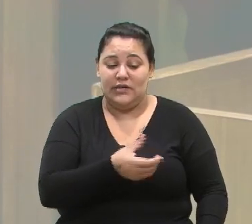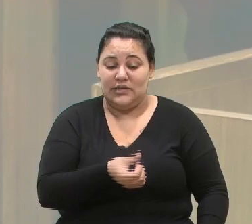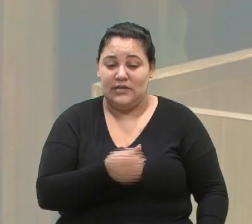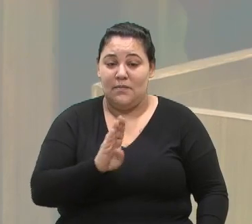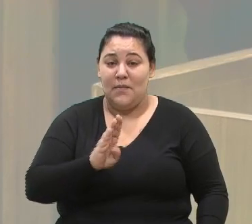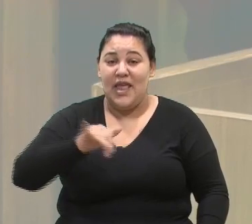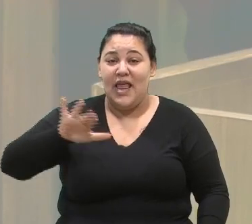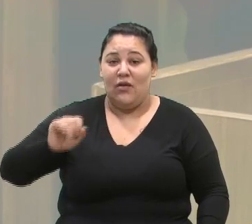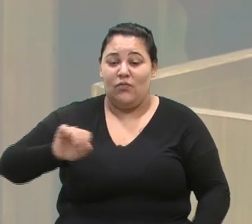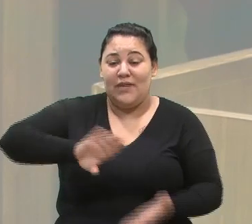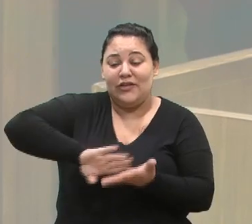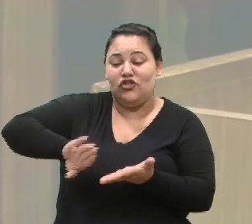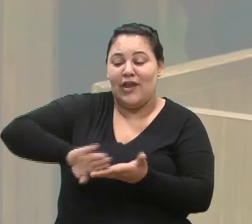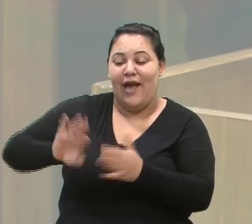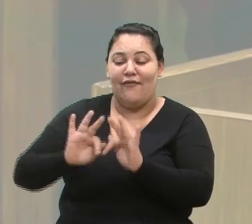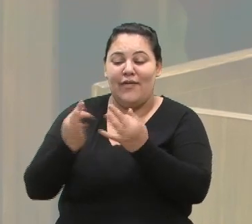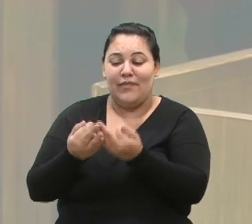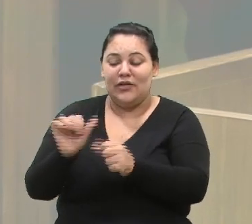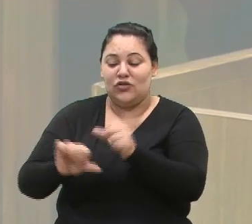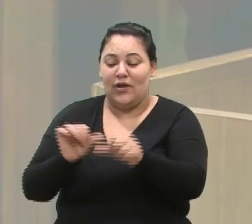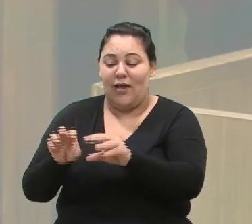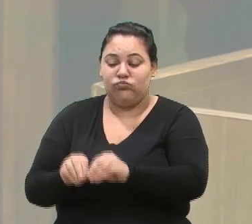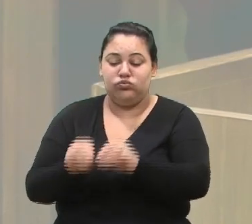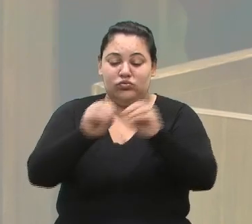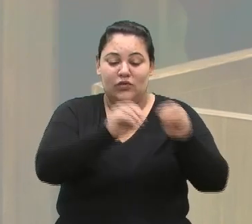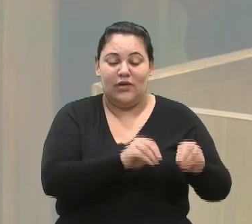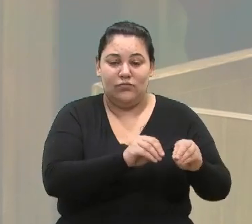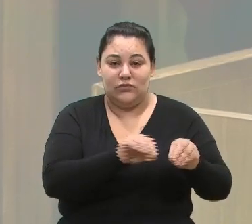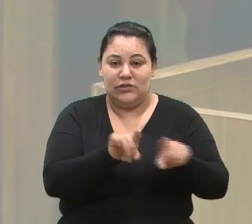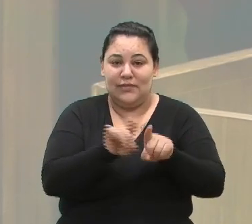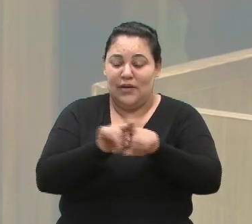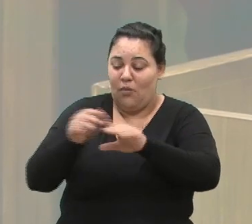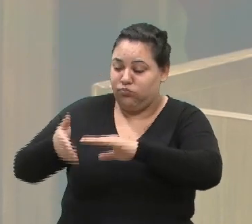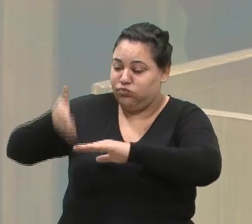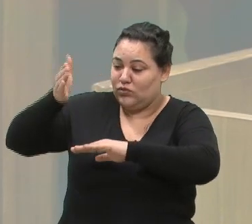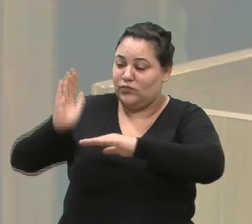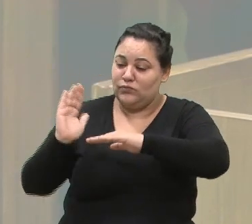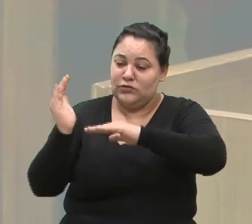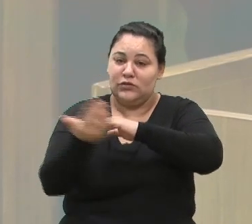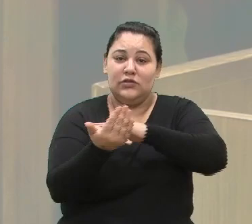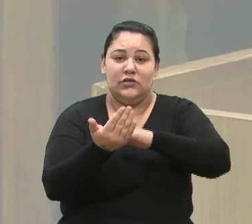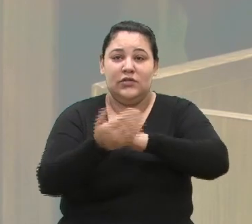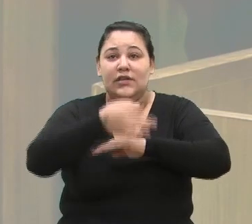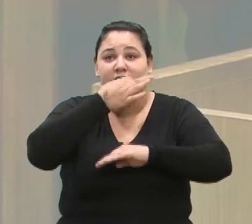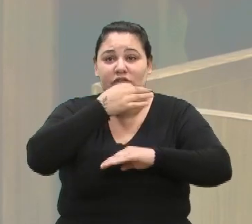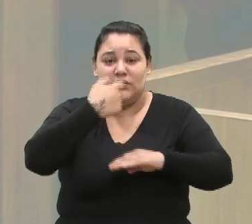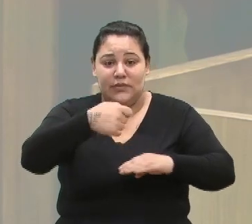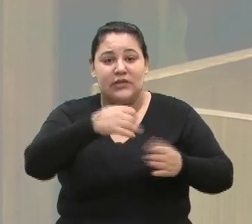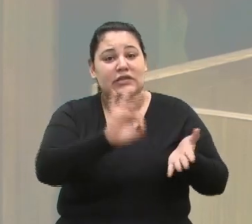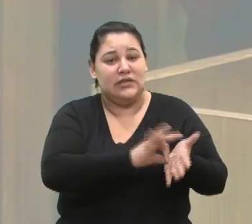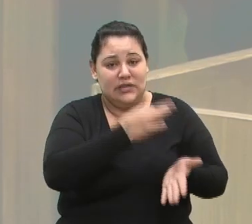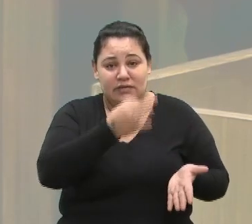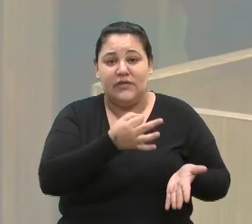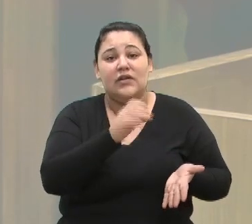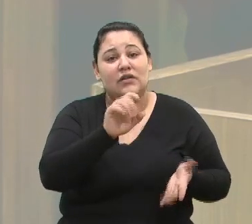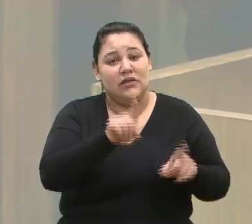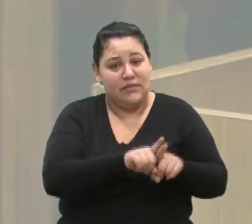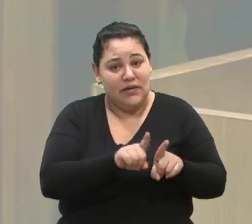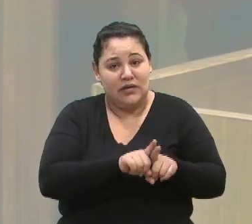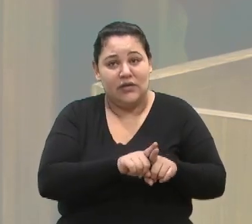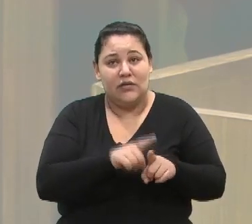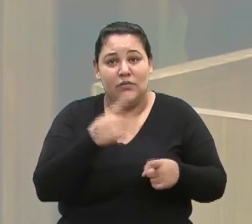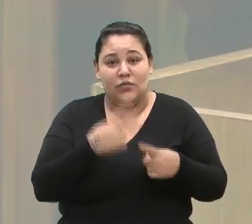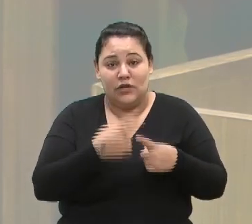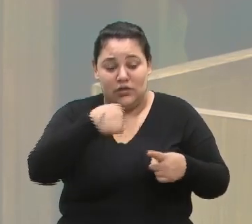famílias, muros de contenção e que Caxias precisa se inscrever também. E nós criamos a Frente